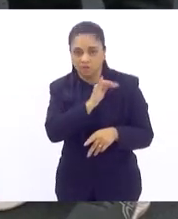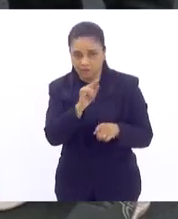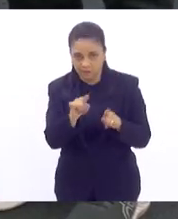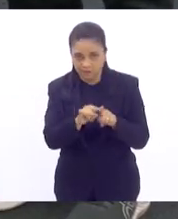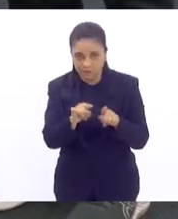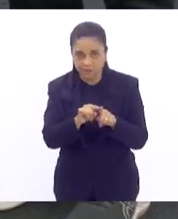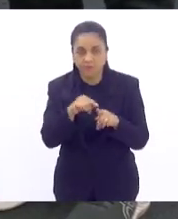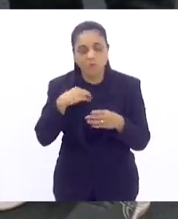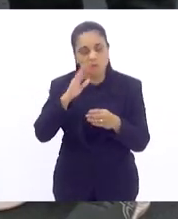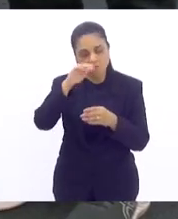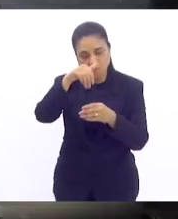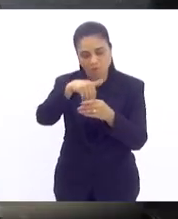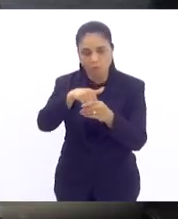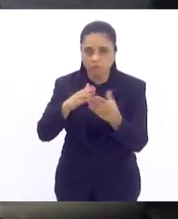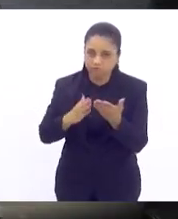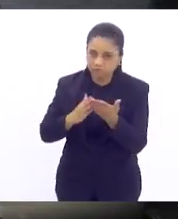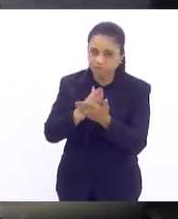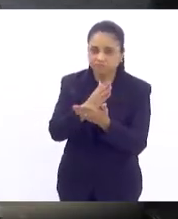e meu voto é favorável.